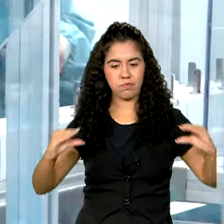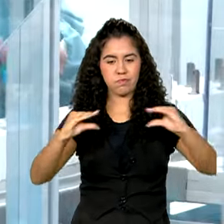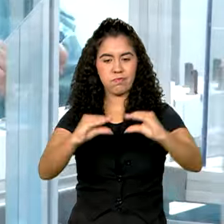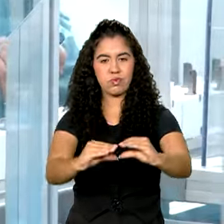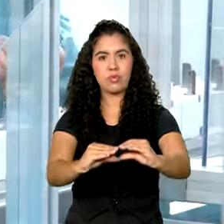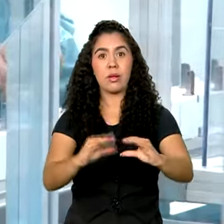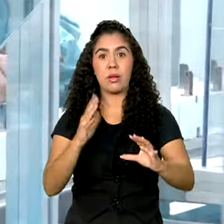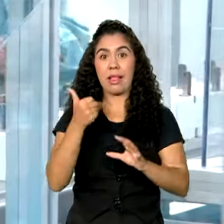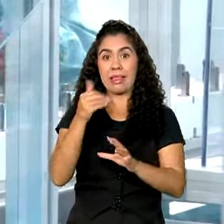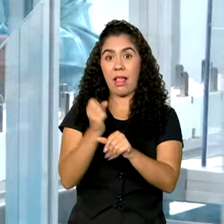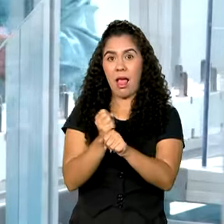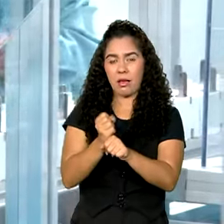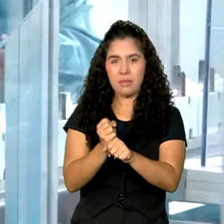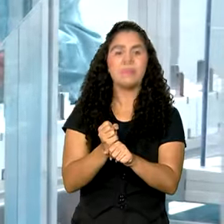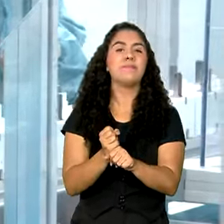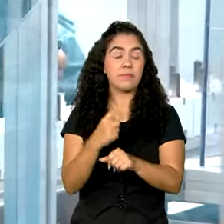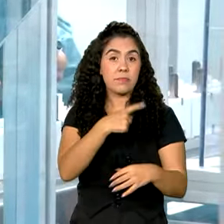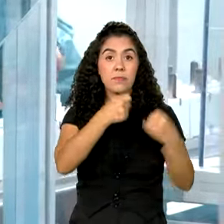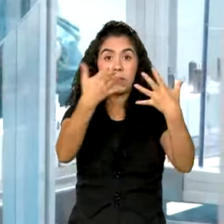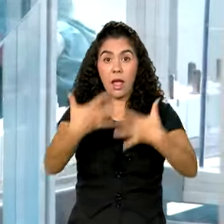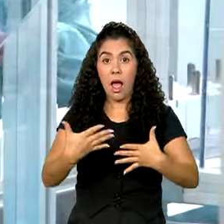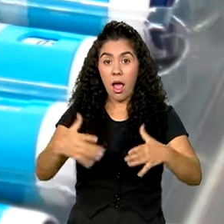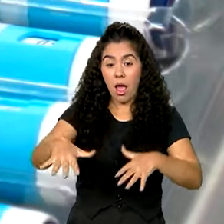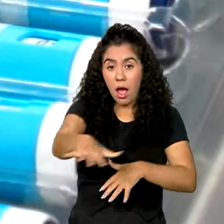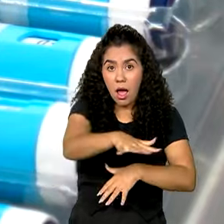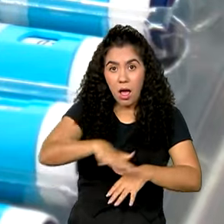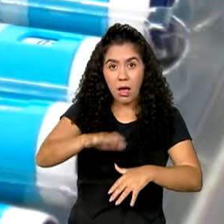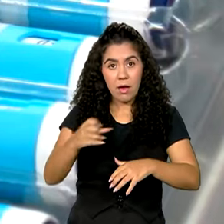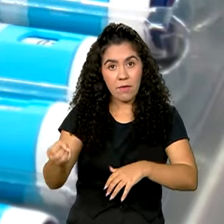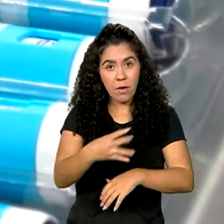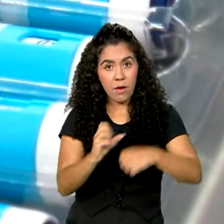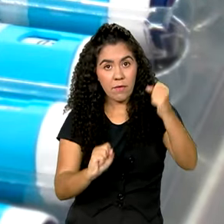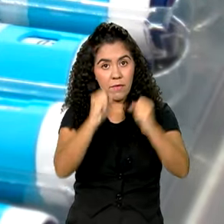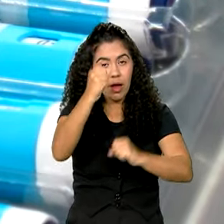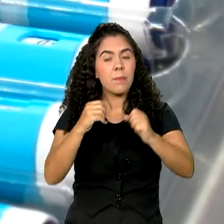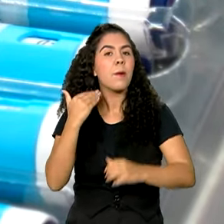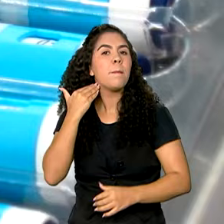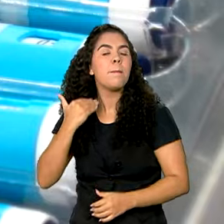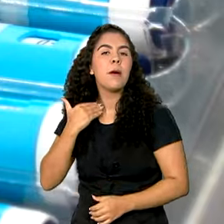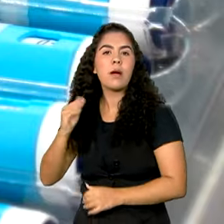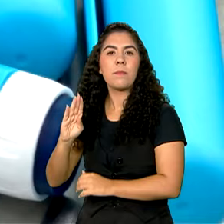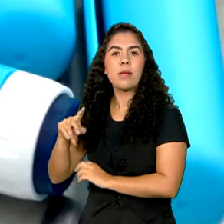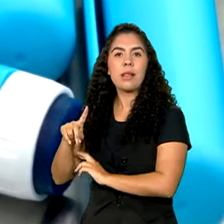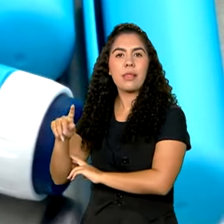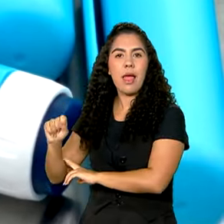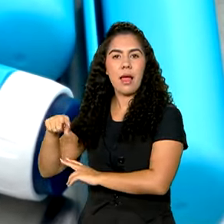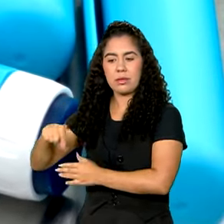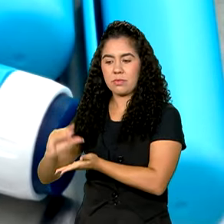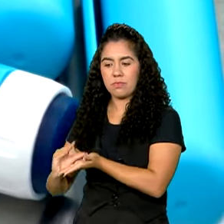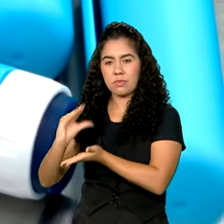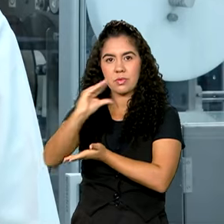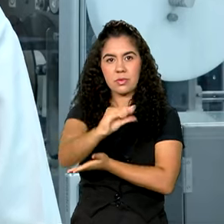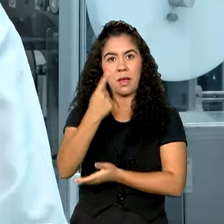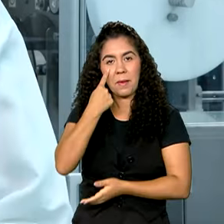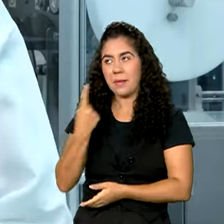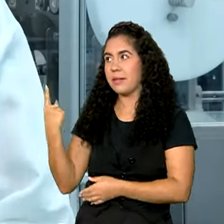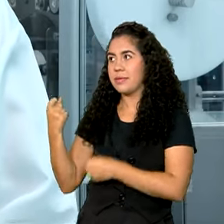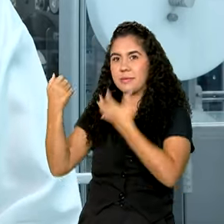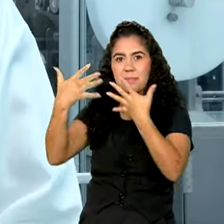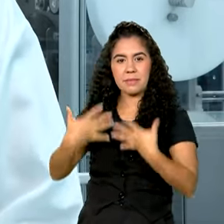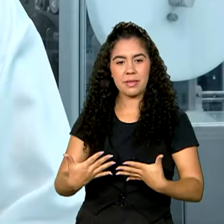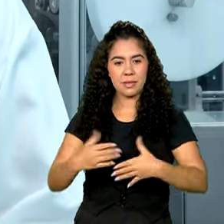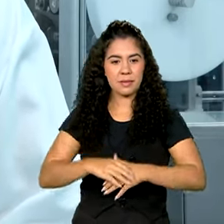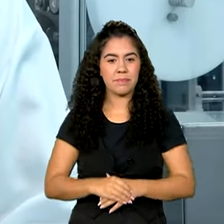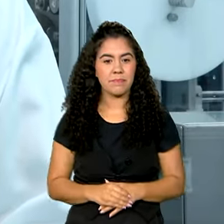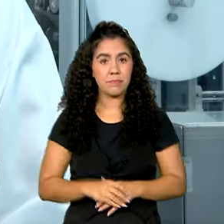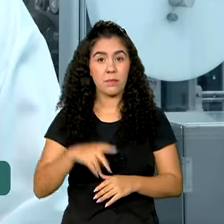A nova fábrica em Hortolândia contou com recursos do BNDES, como explica o gerente de produção. Nesse projeto